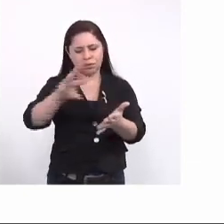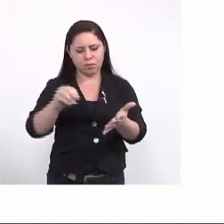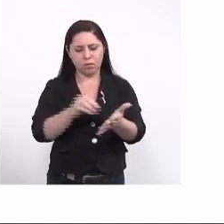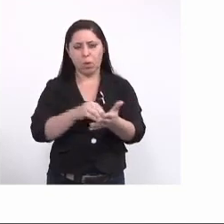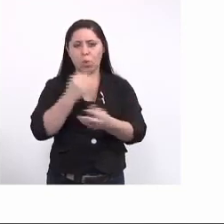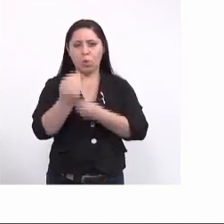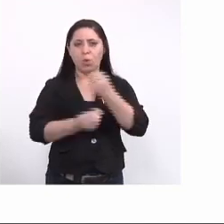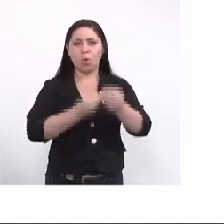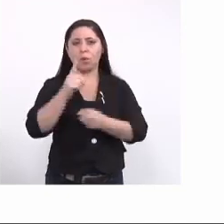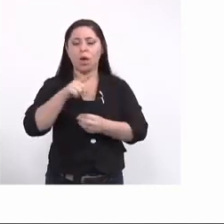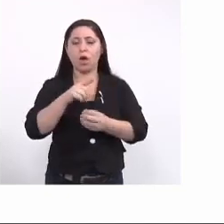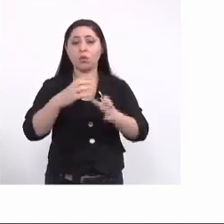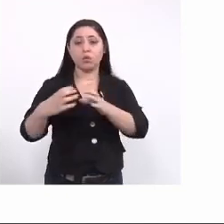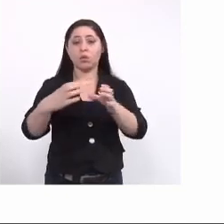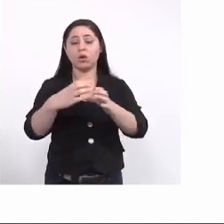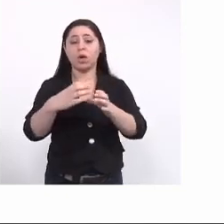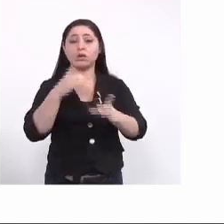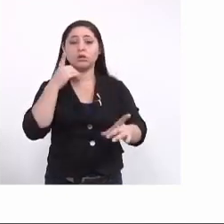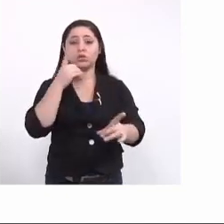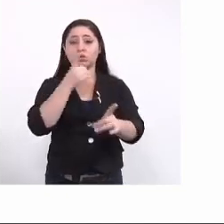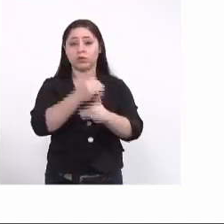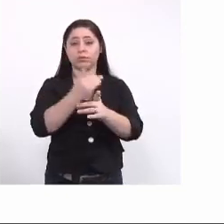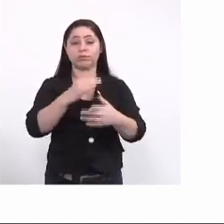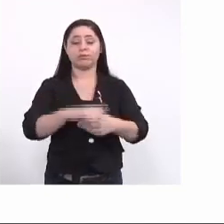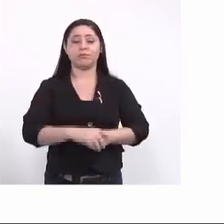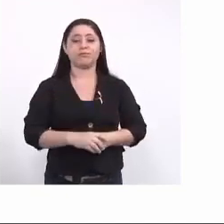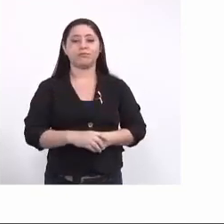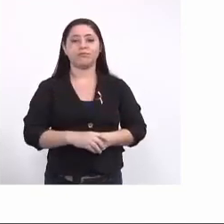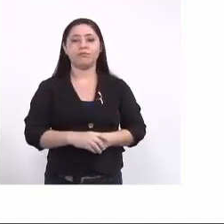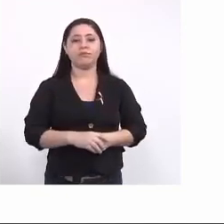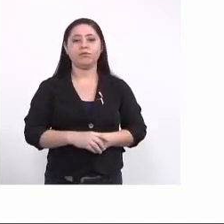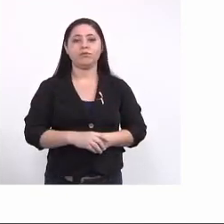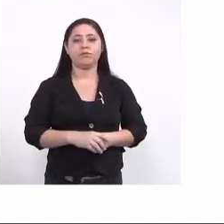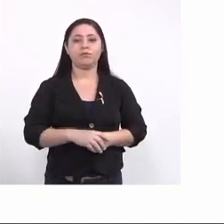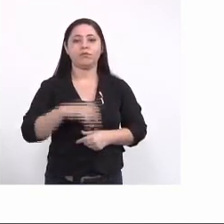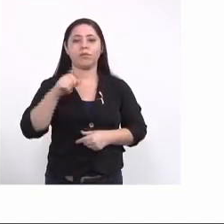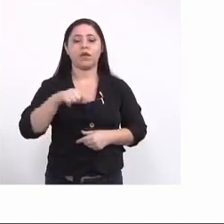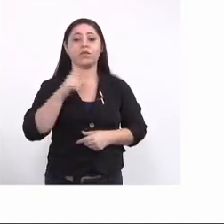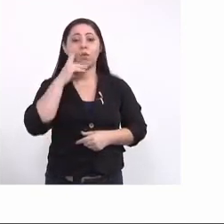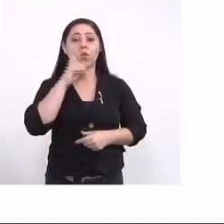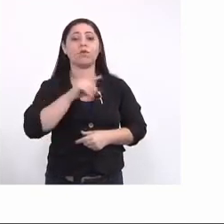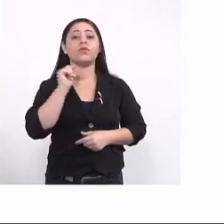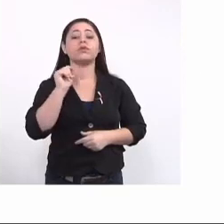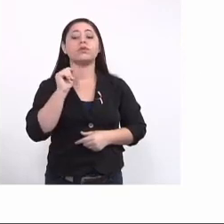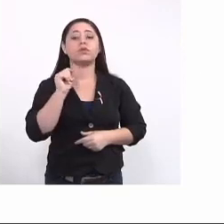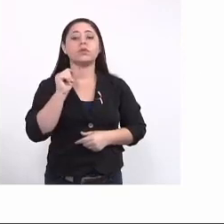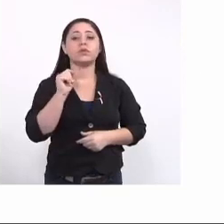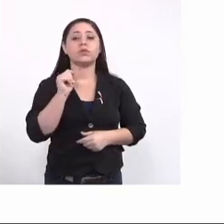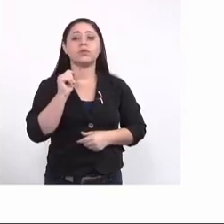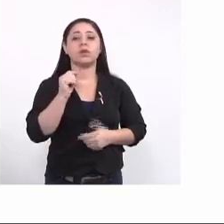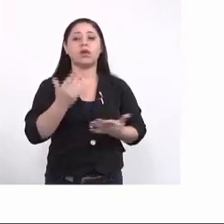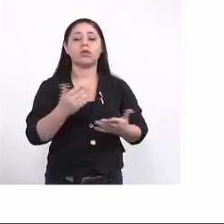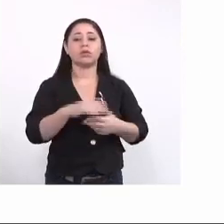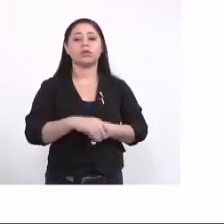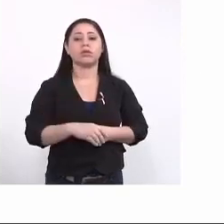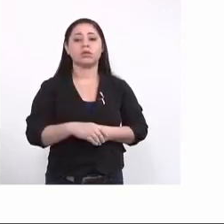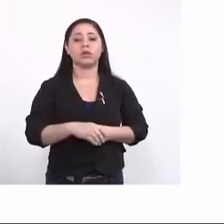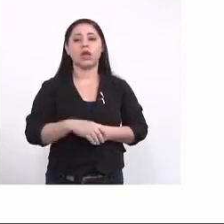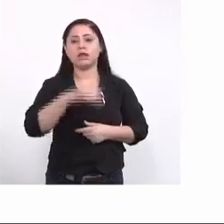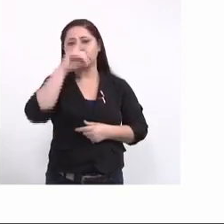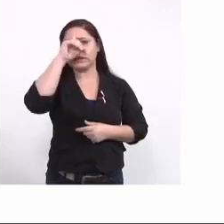de acordo com a localidade em que ela foi encontrada então o que a gente pode ver é que a